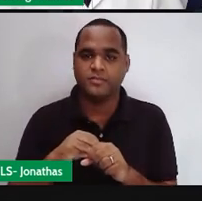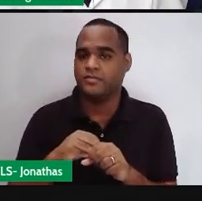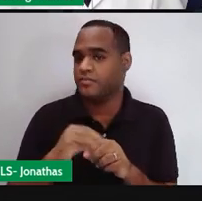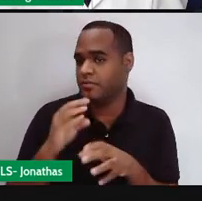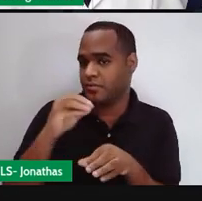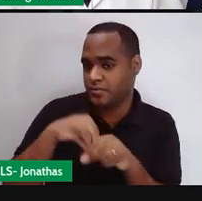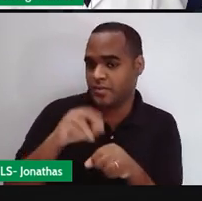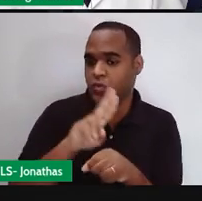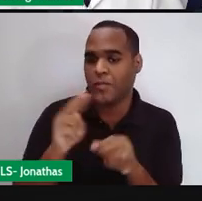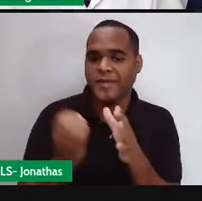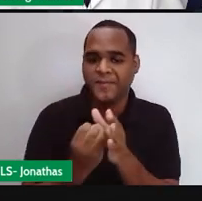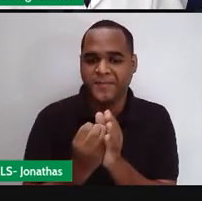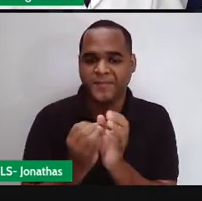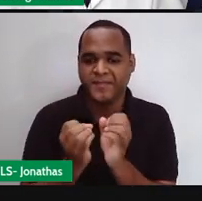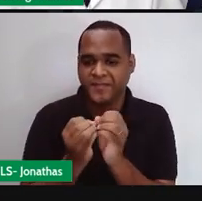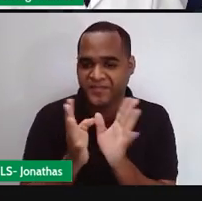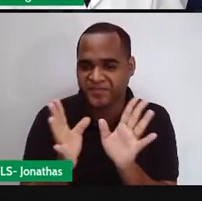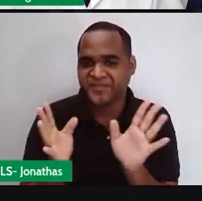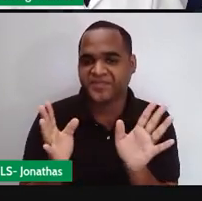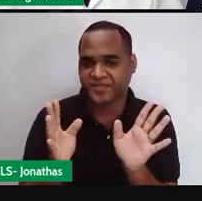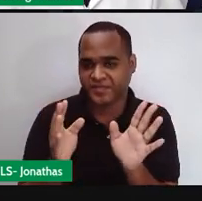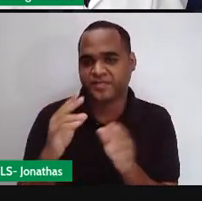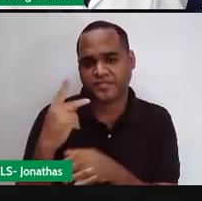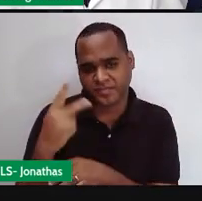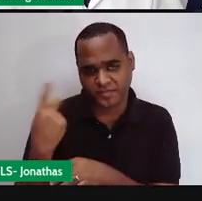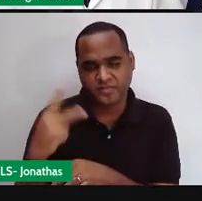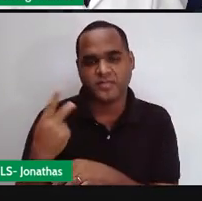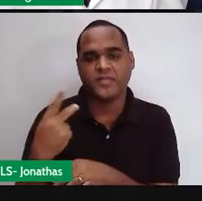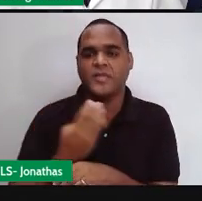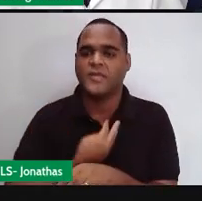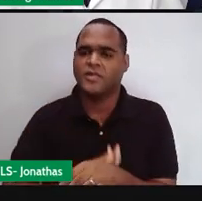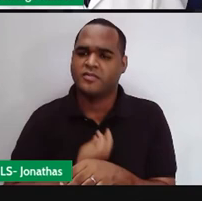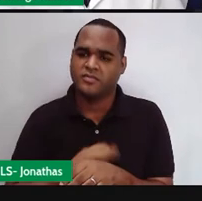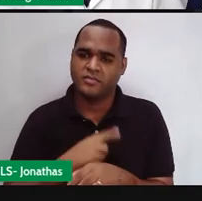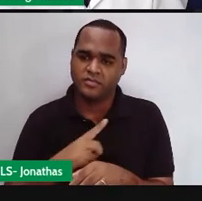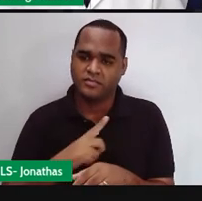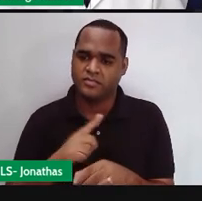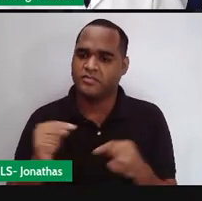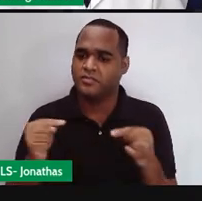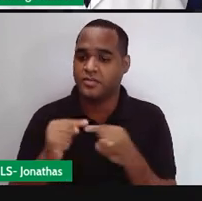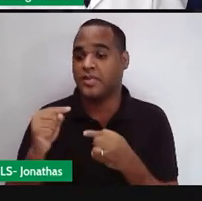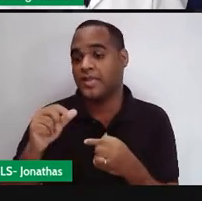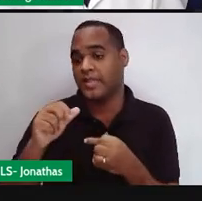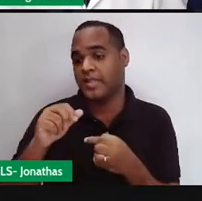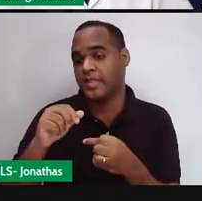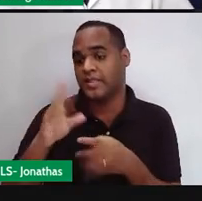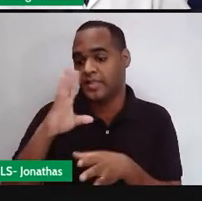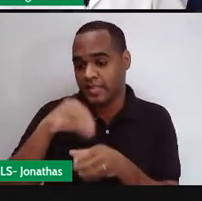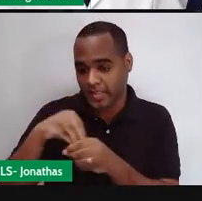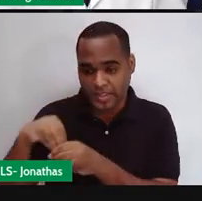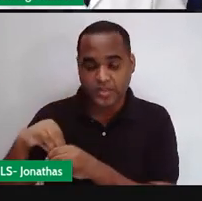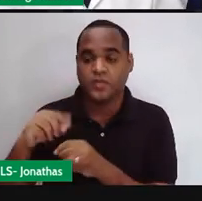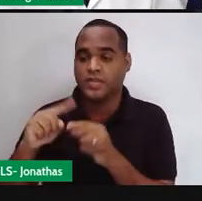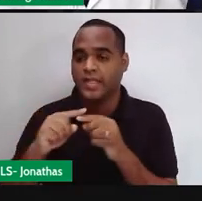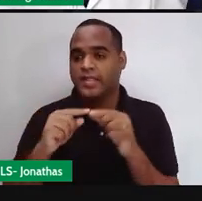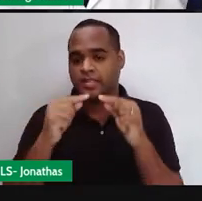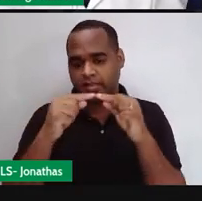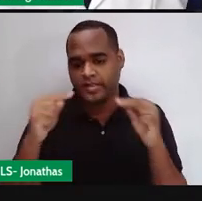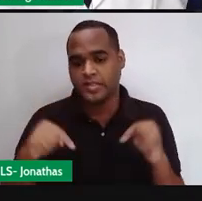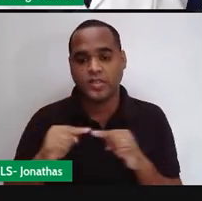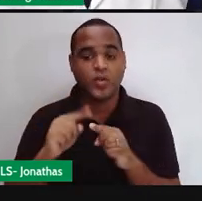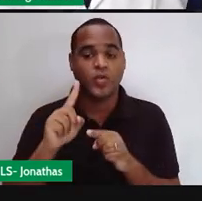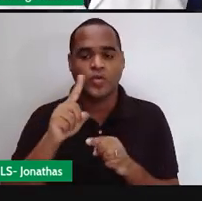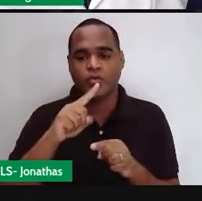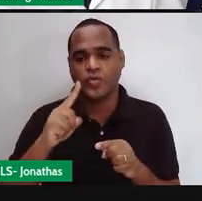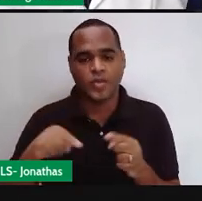do retângulo. retângulo. Essa aberturazinha é um ângulo interno que no retângulo a gente já